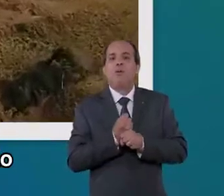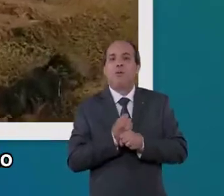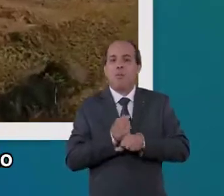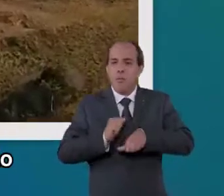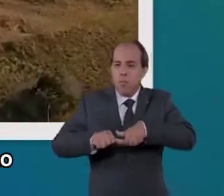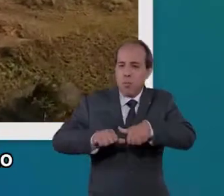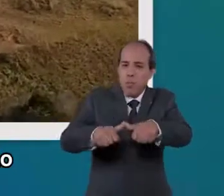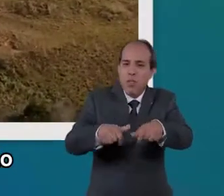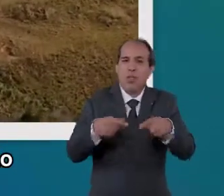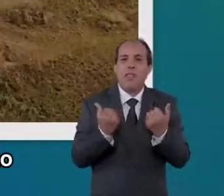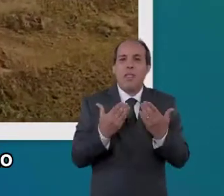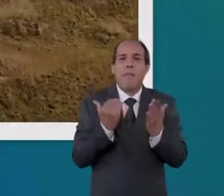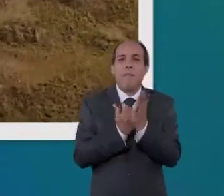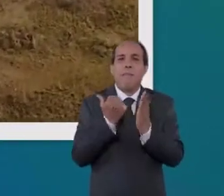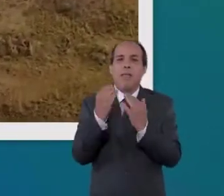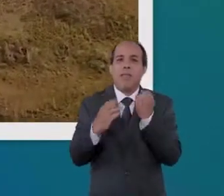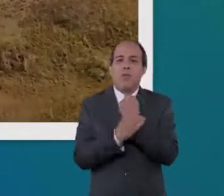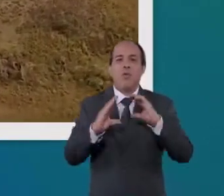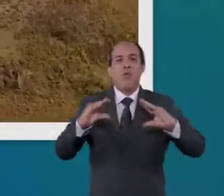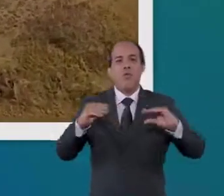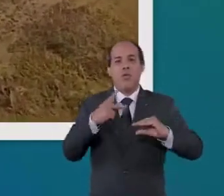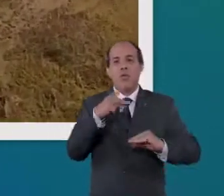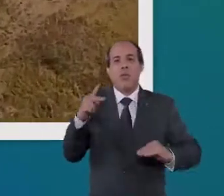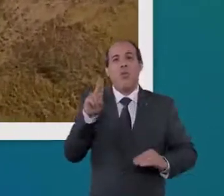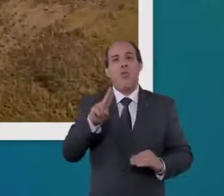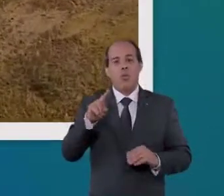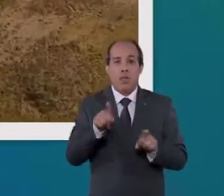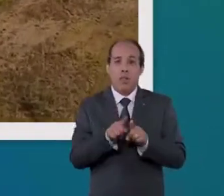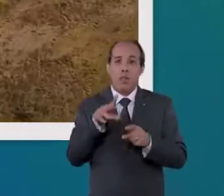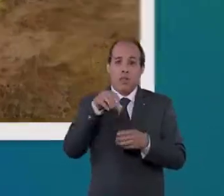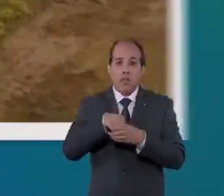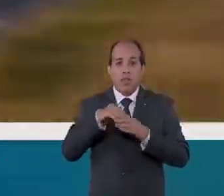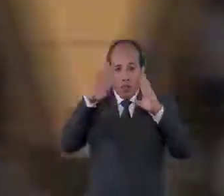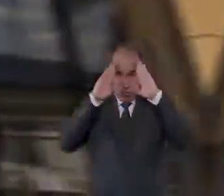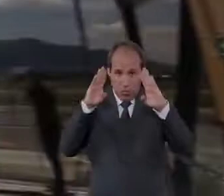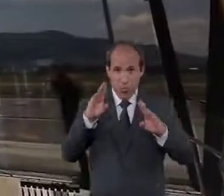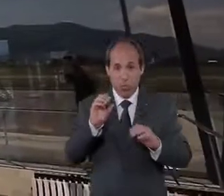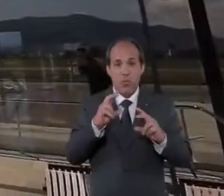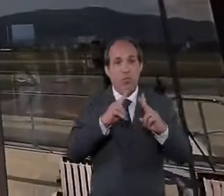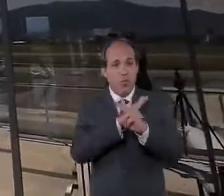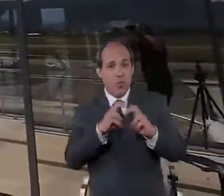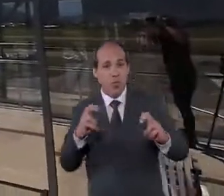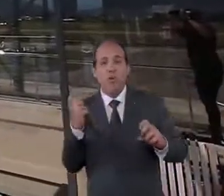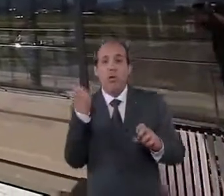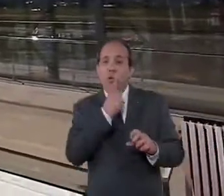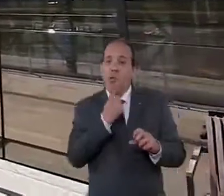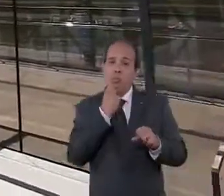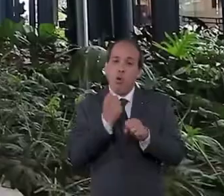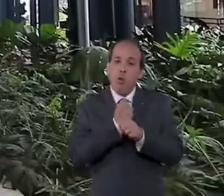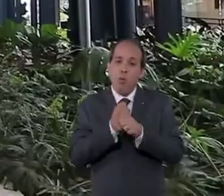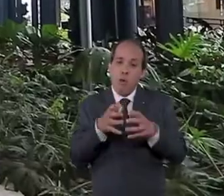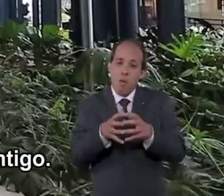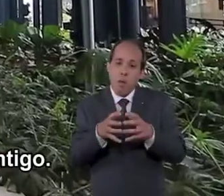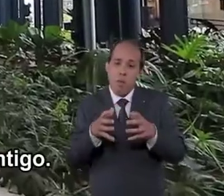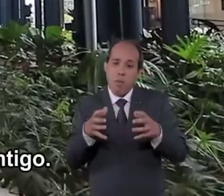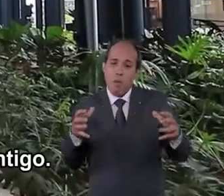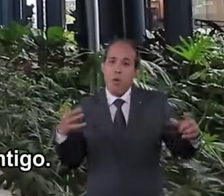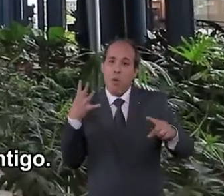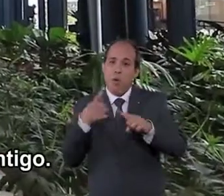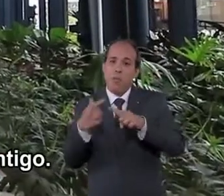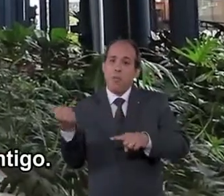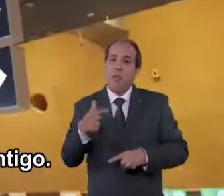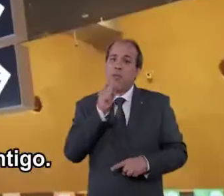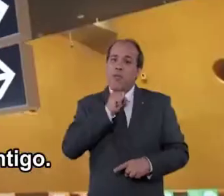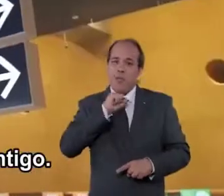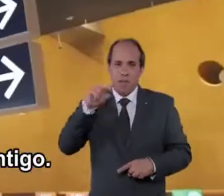passa por obras de reestruturação para levar mais segurança e conforto aos usuários. No aeroporto de Florianópolis foi construído um terminal